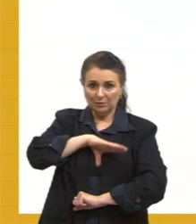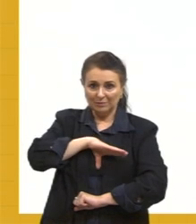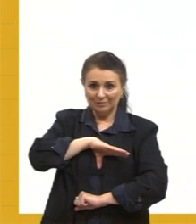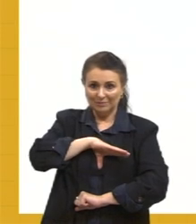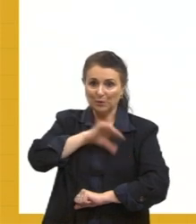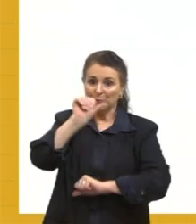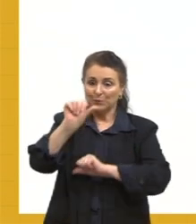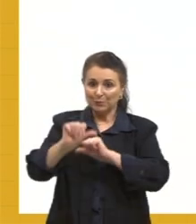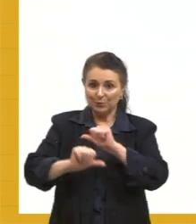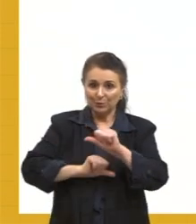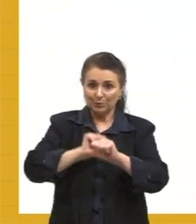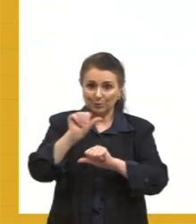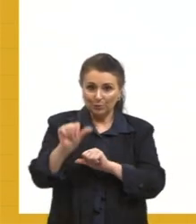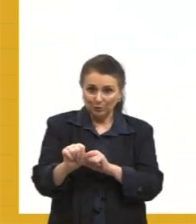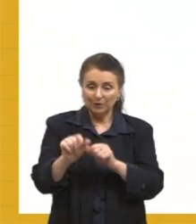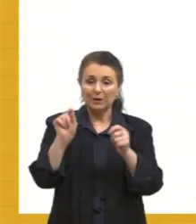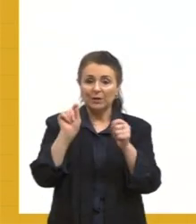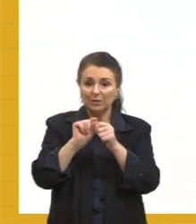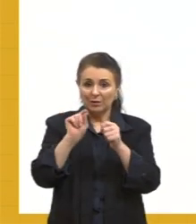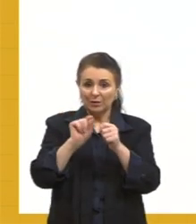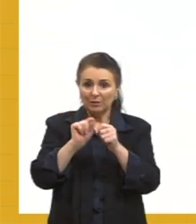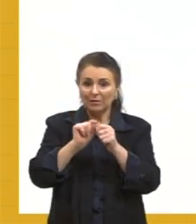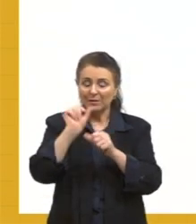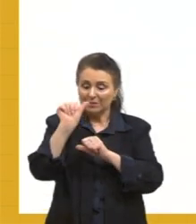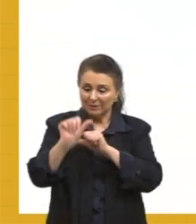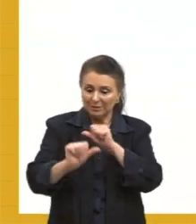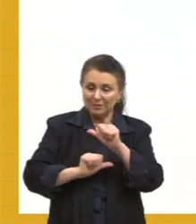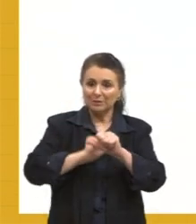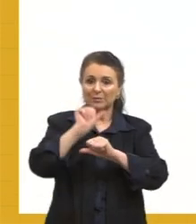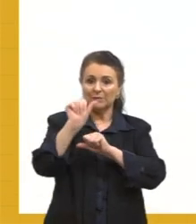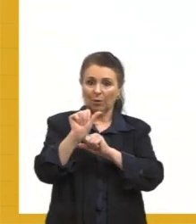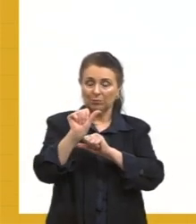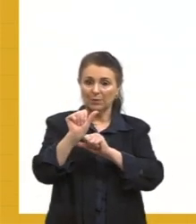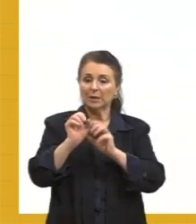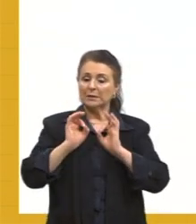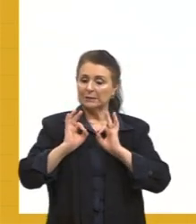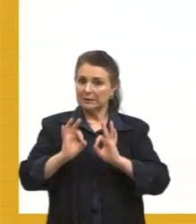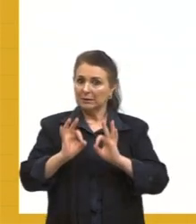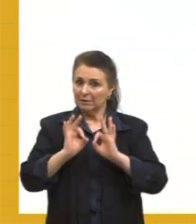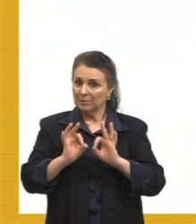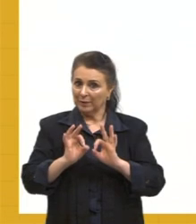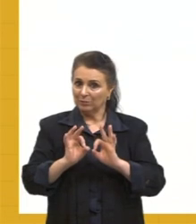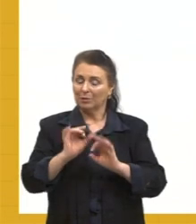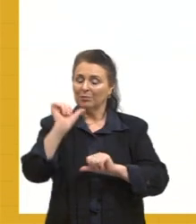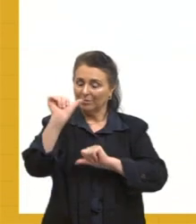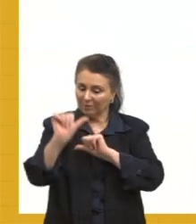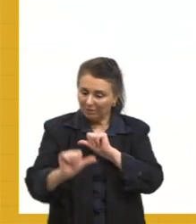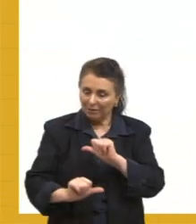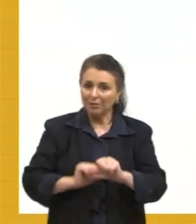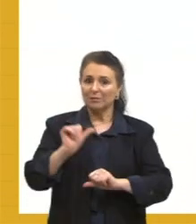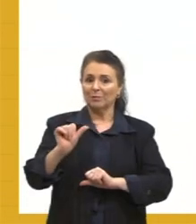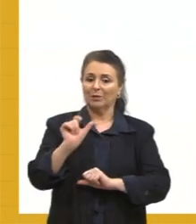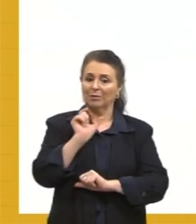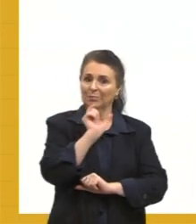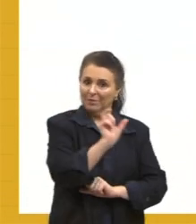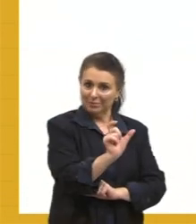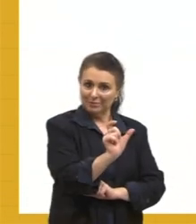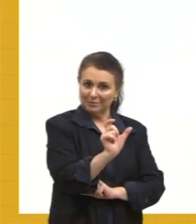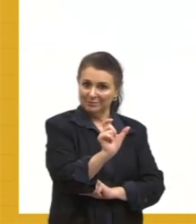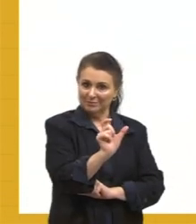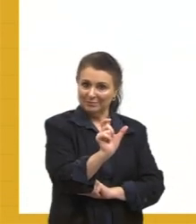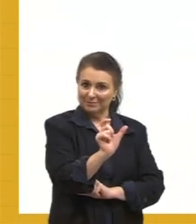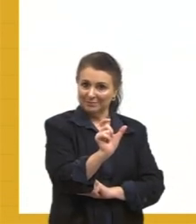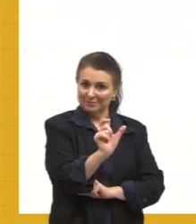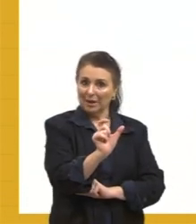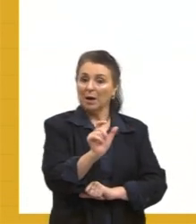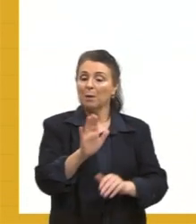português, a gente faz essa transposição exatamente transformando essas palavras em palavras